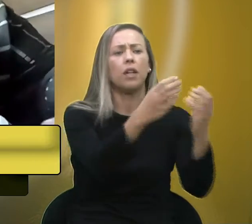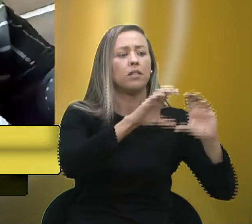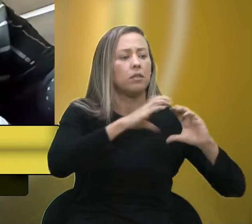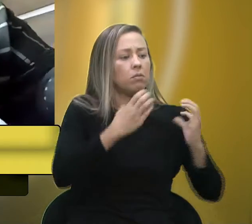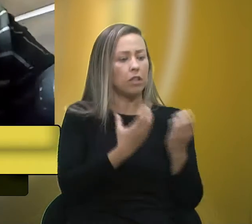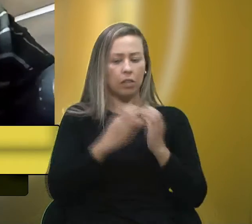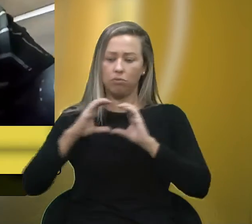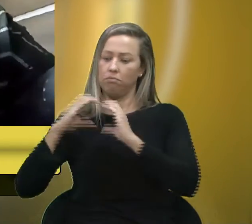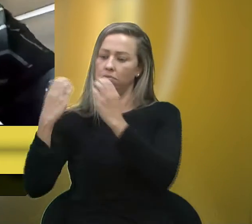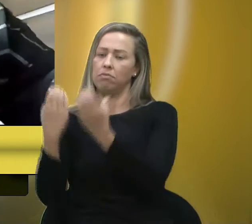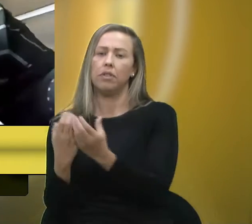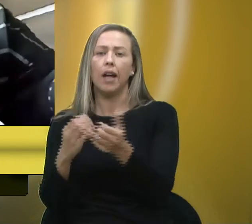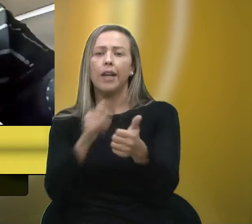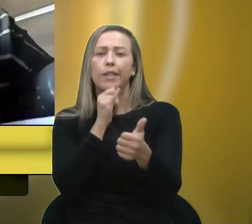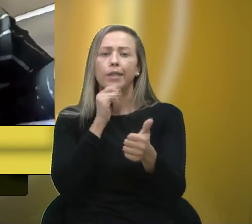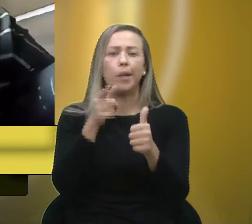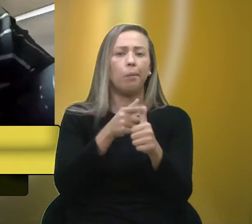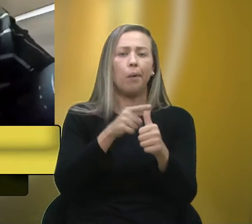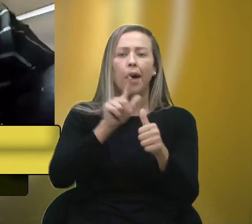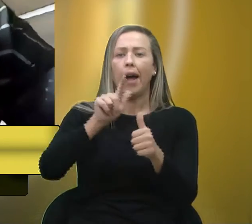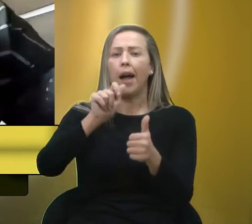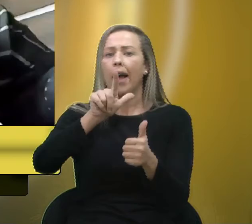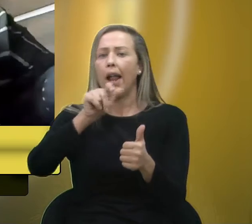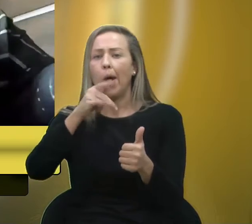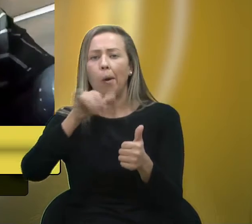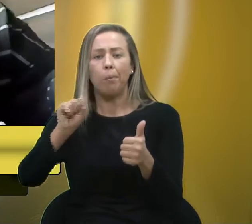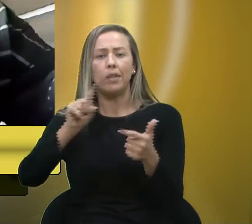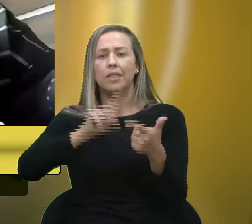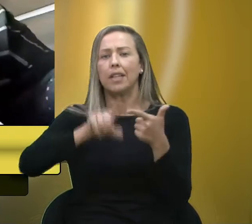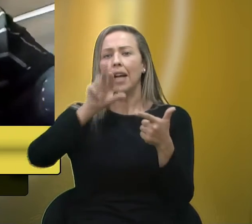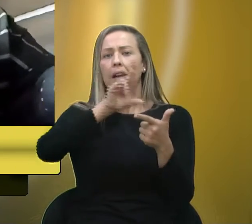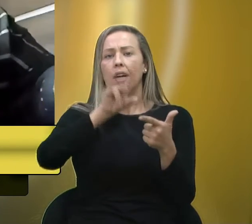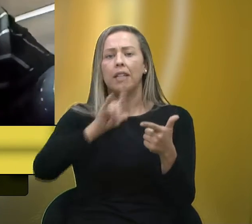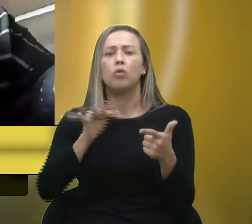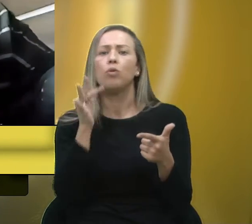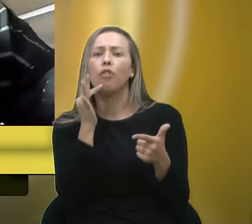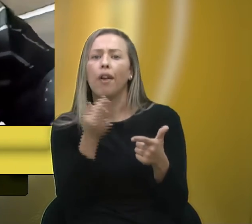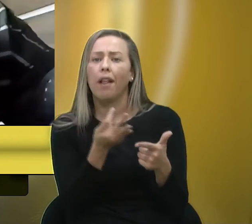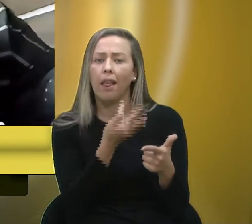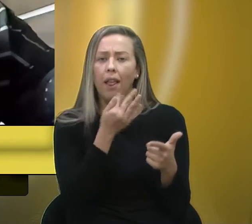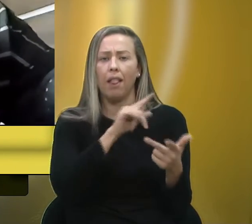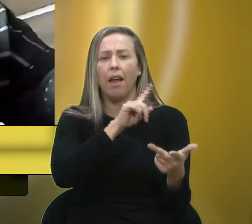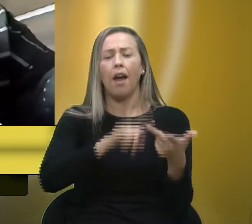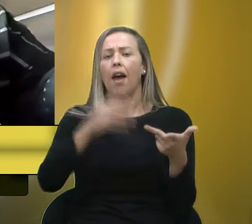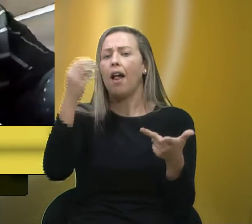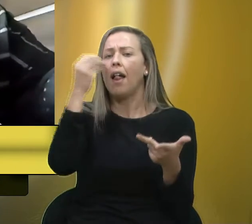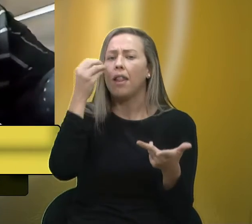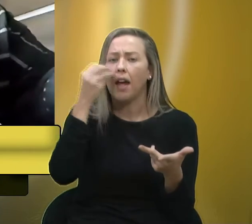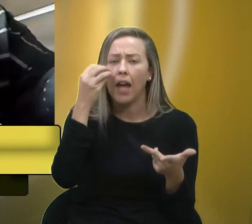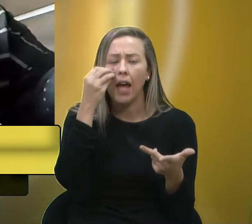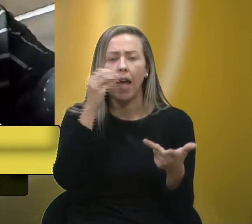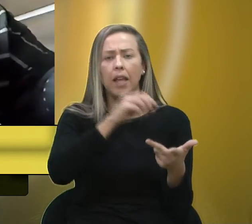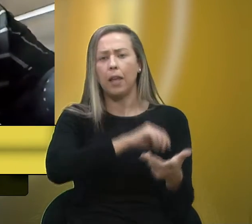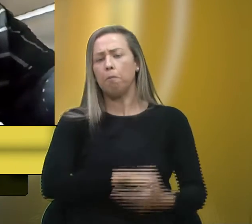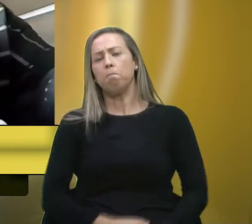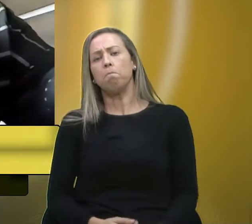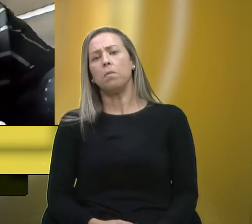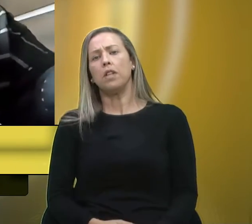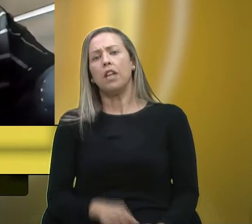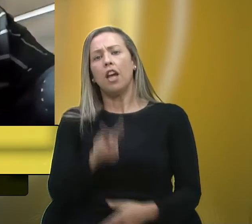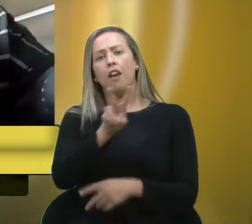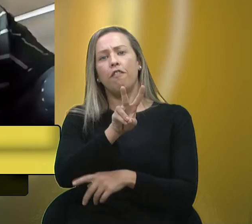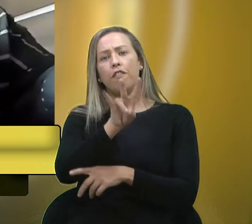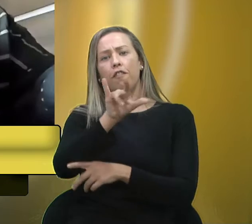afastadas, como Galópolis, Desvio Riço, Forqueta, Anarrec, Vila